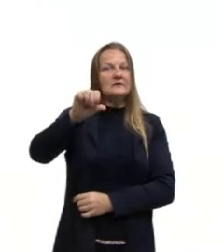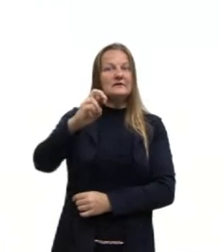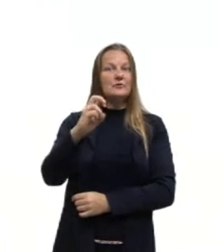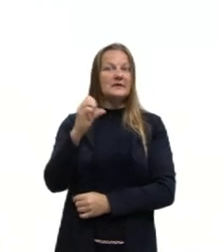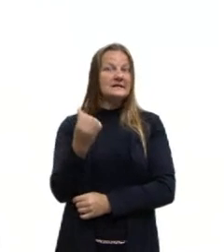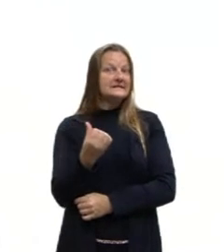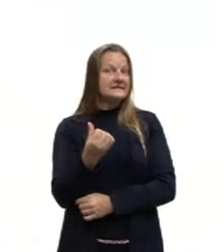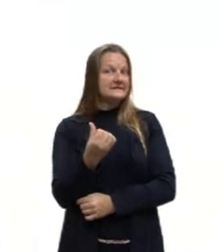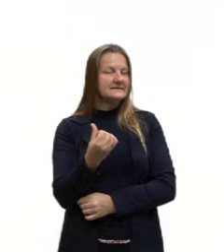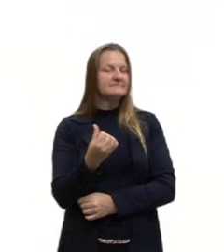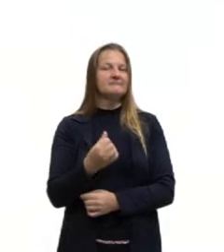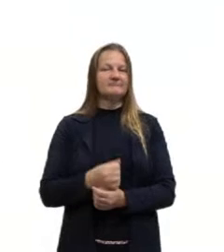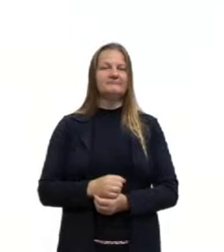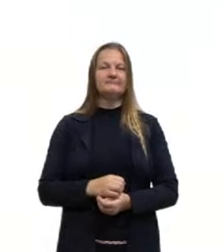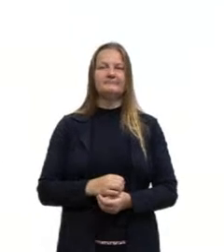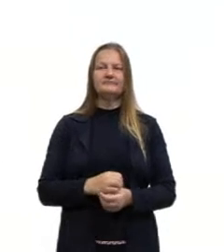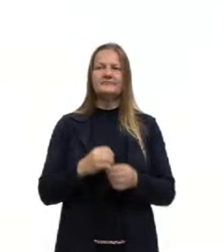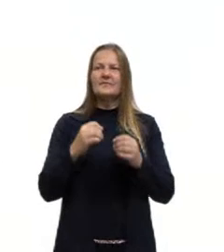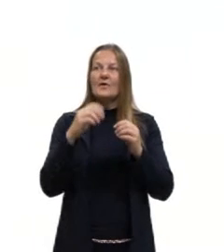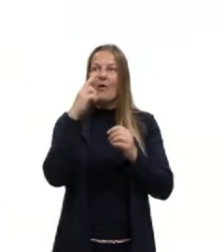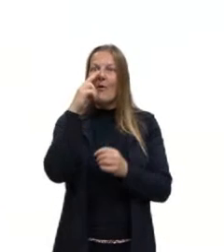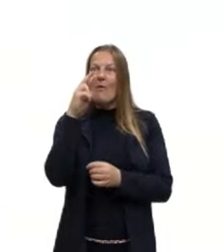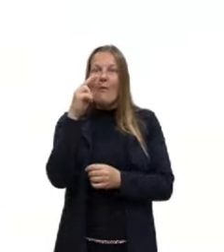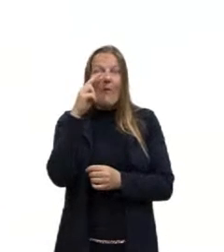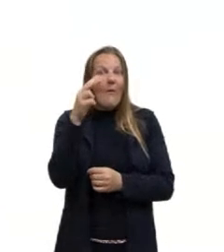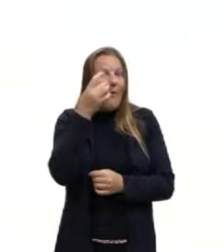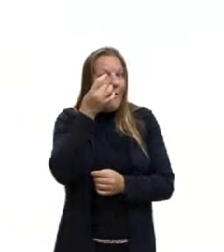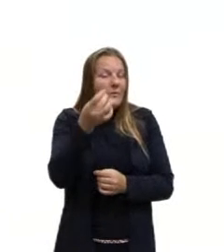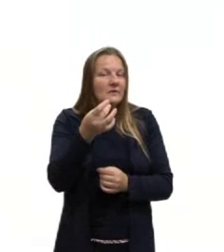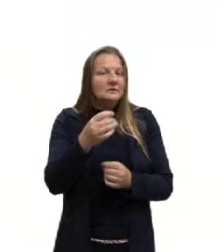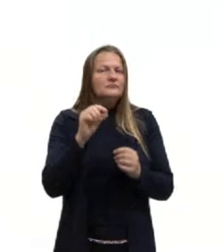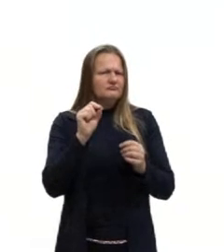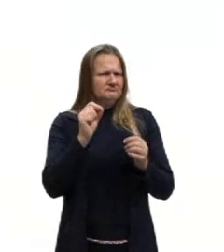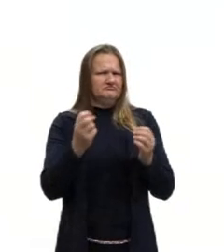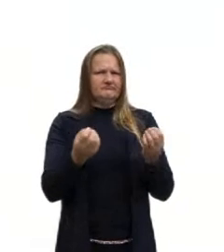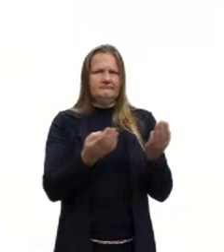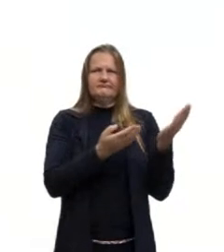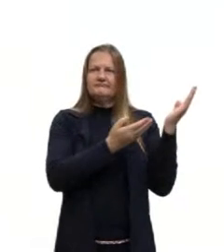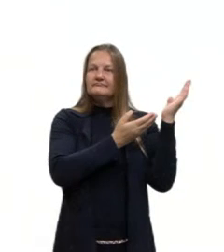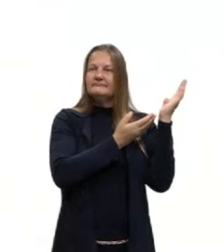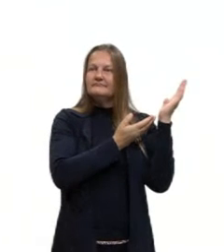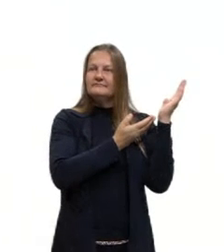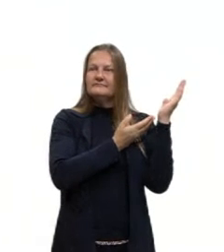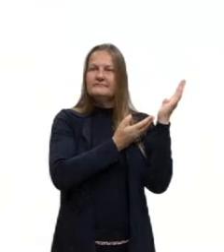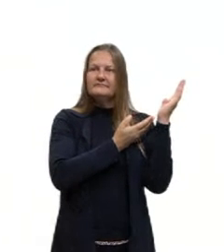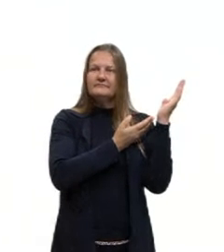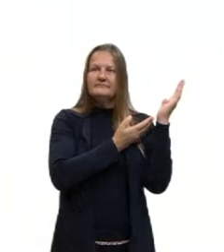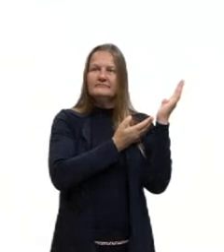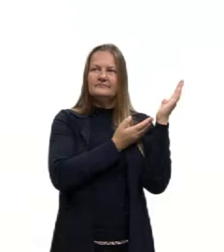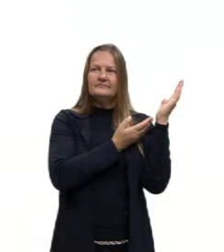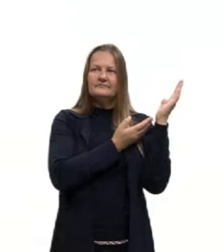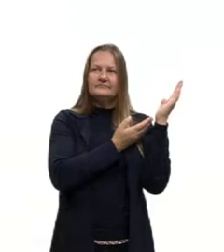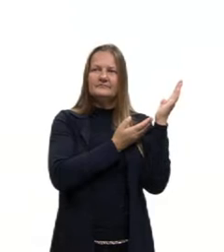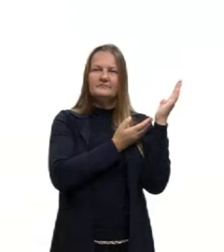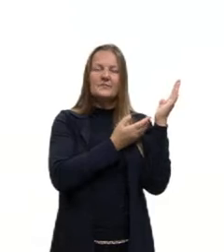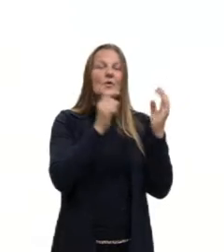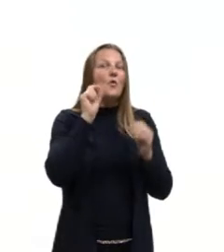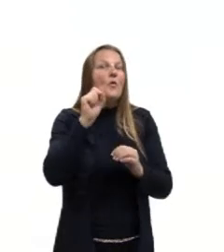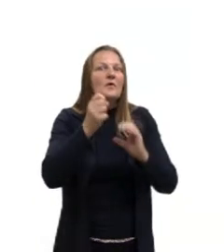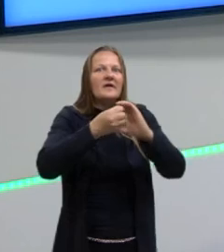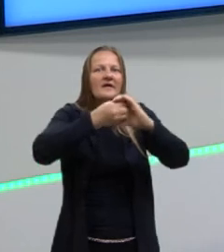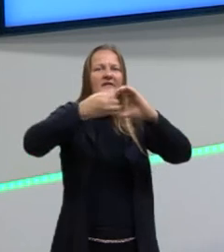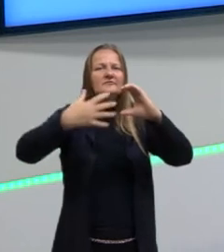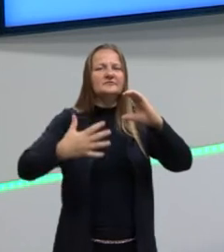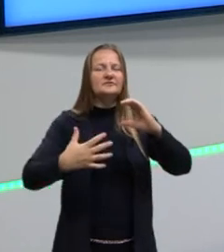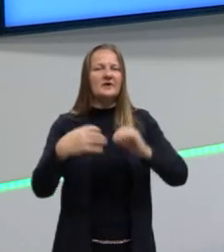obra, a gente olha para ela e ela já nos aponta aqui o que vai ser essa característica da